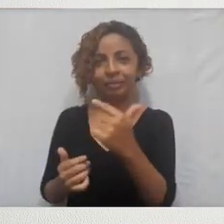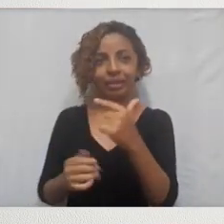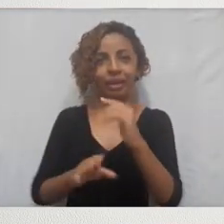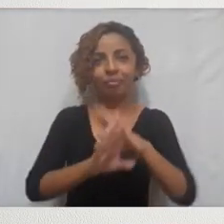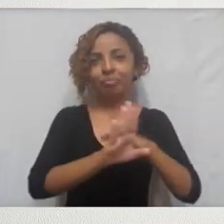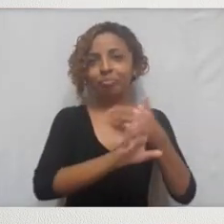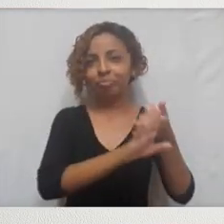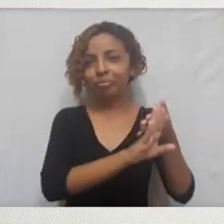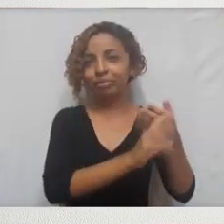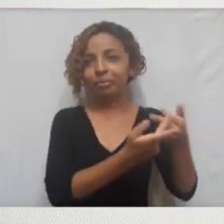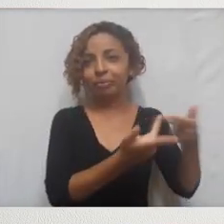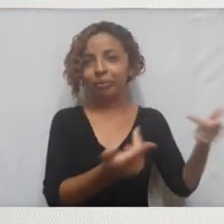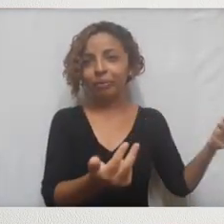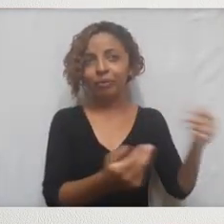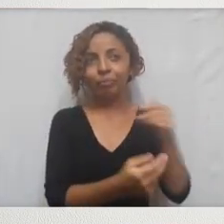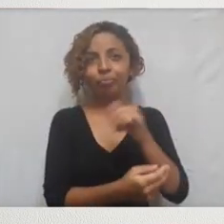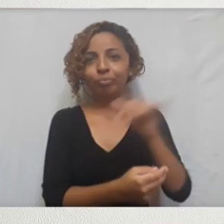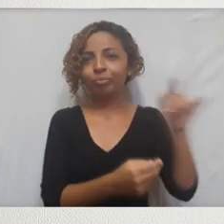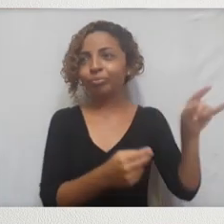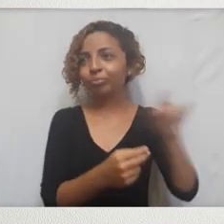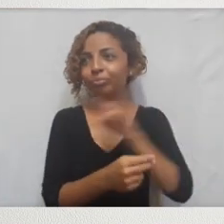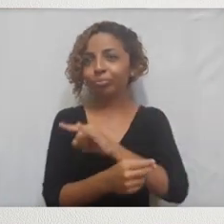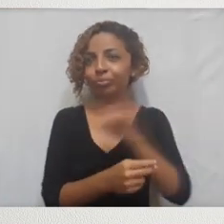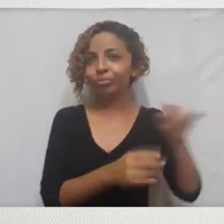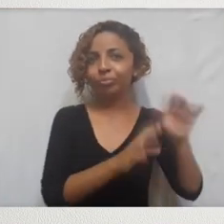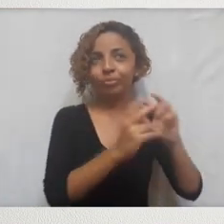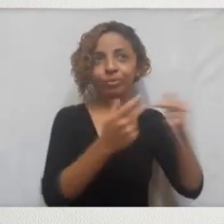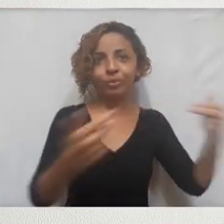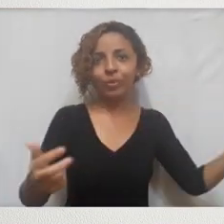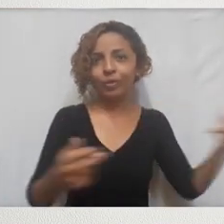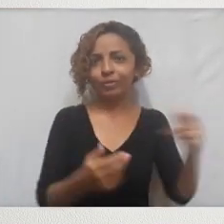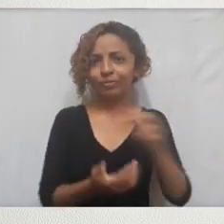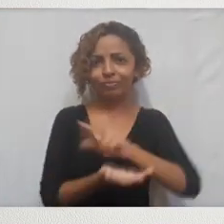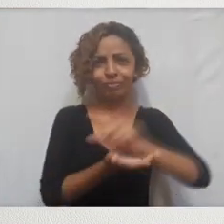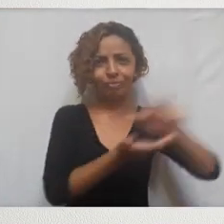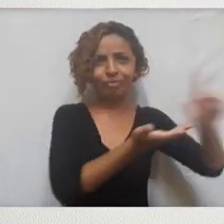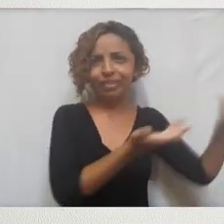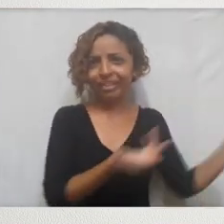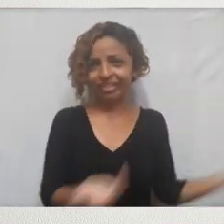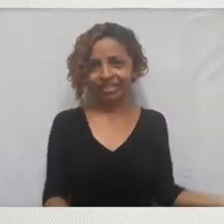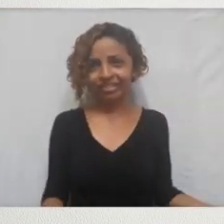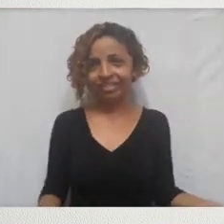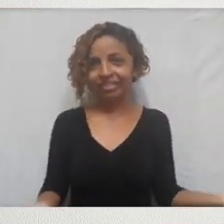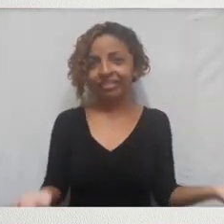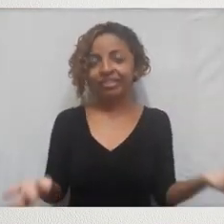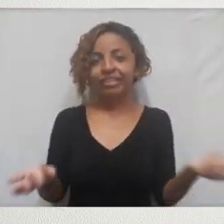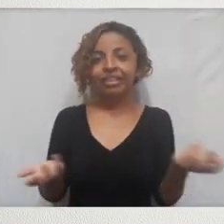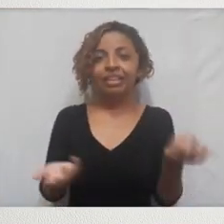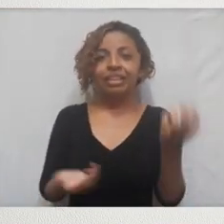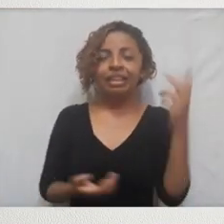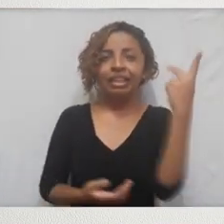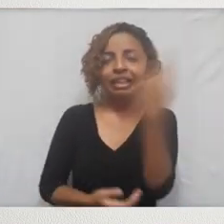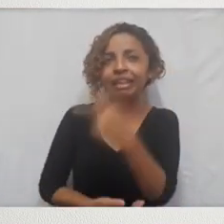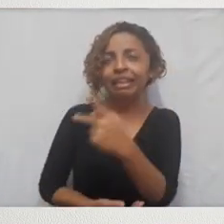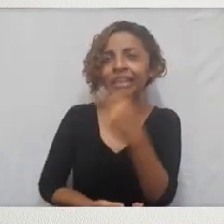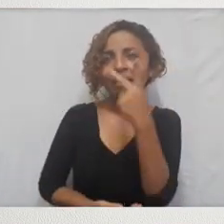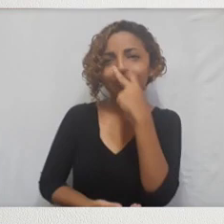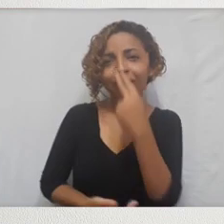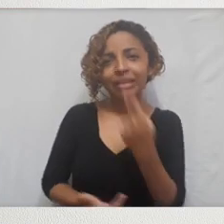e ele vai se envolvendo nesses casos extraconjugais de forma muito